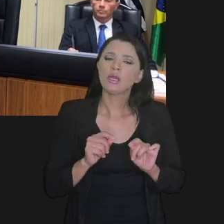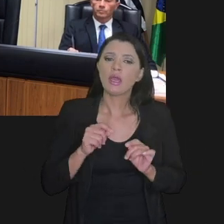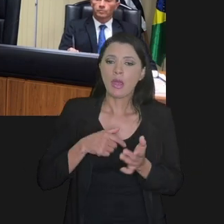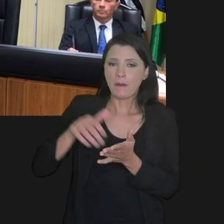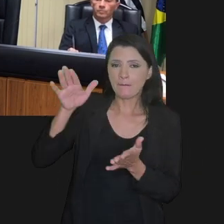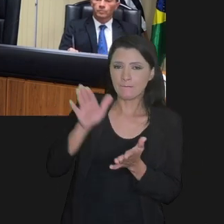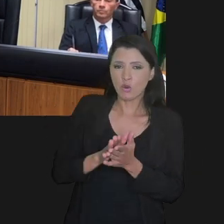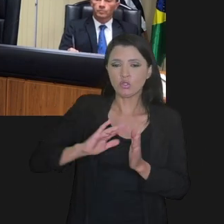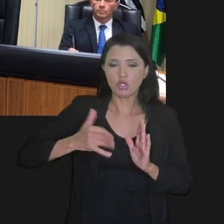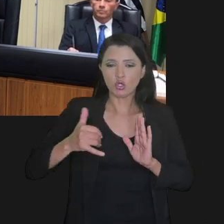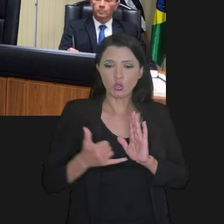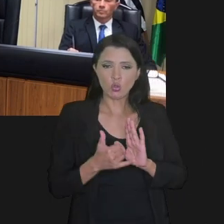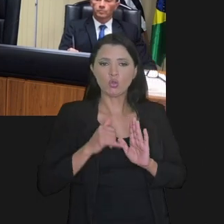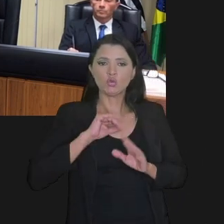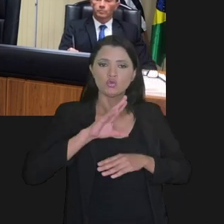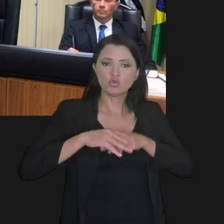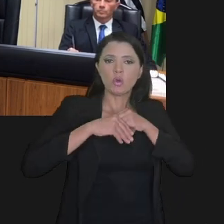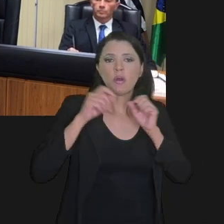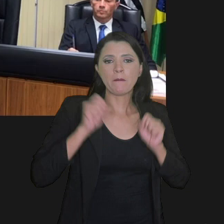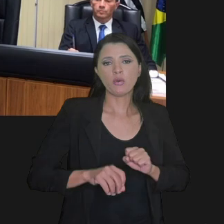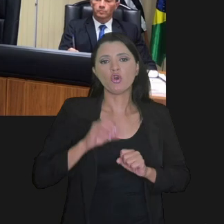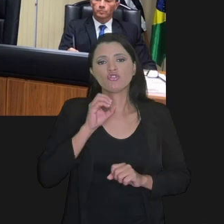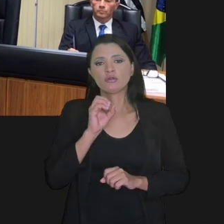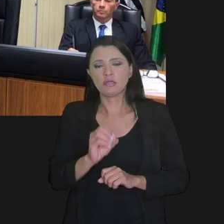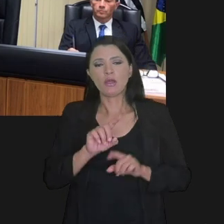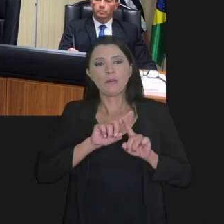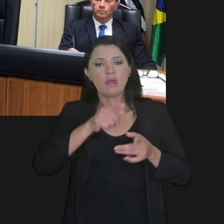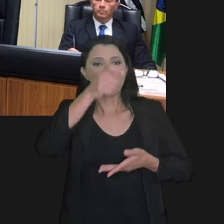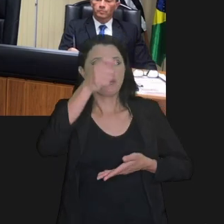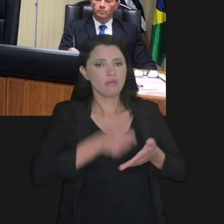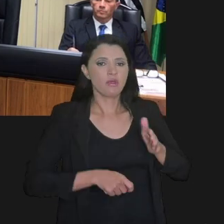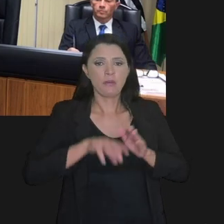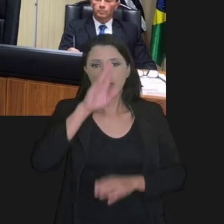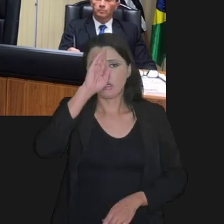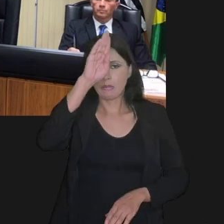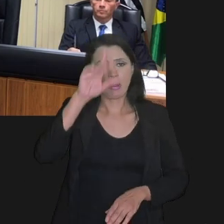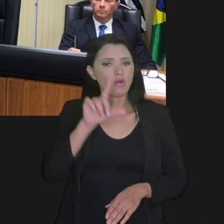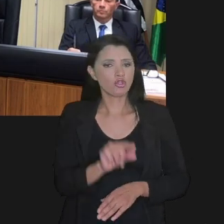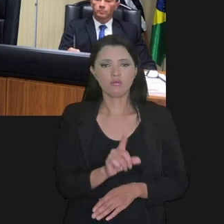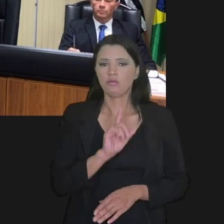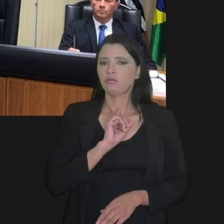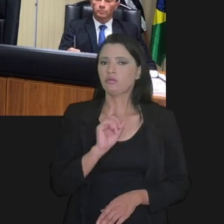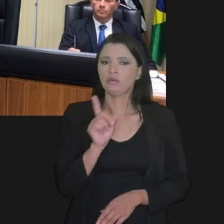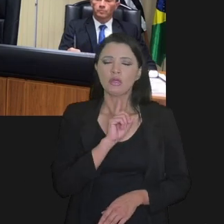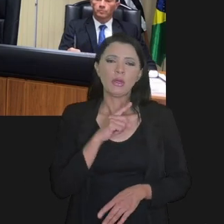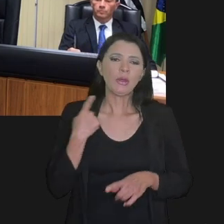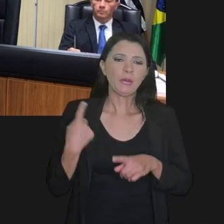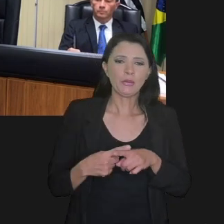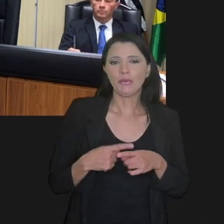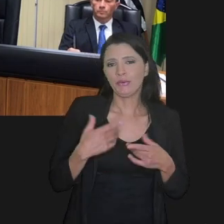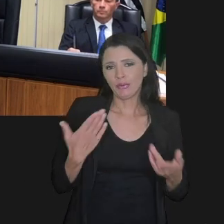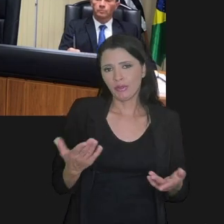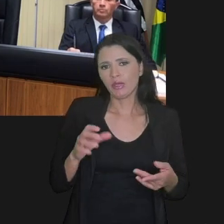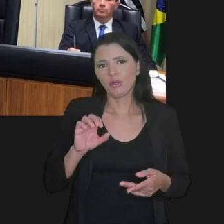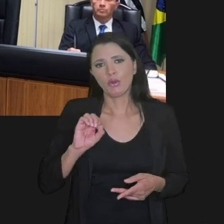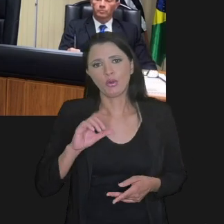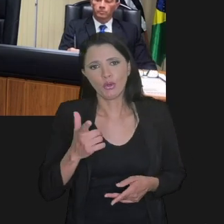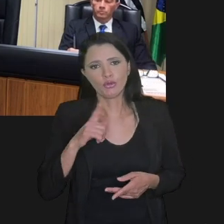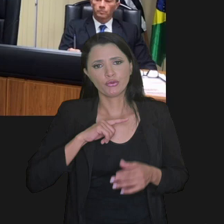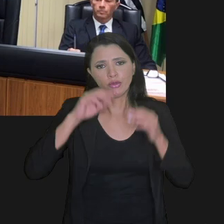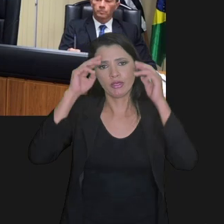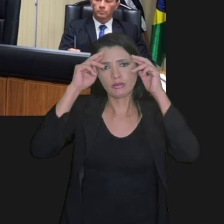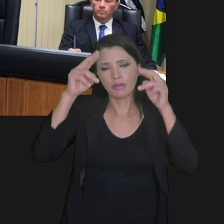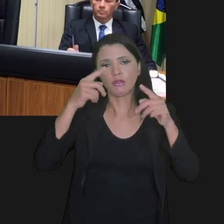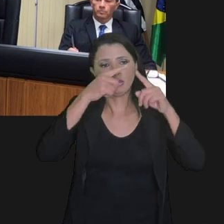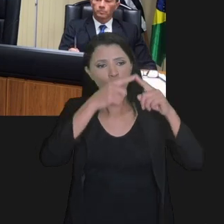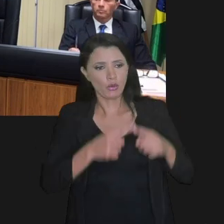Isso significa que multa, juros e encargos podem ser zerados. Agora, a rubrica do principal não é diminuída por uma questão